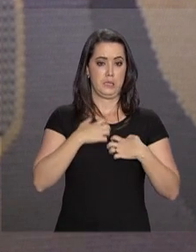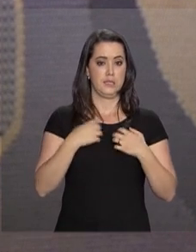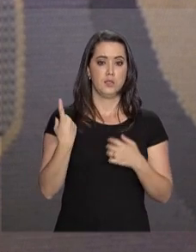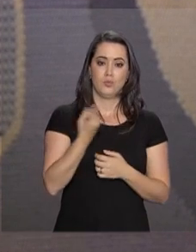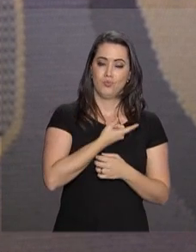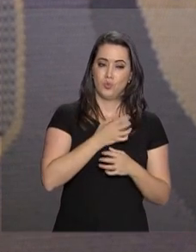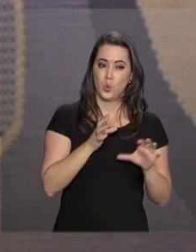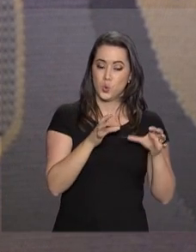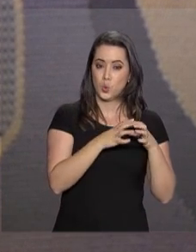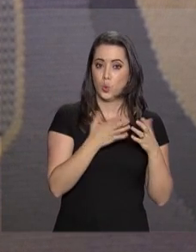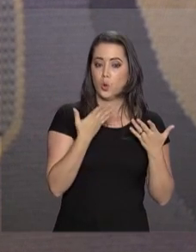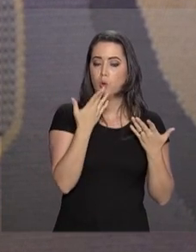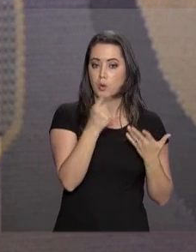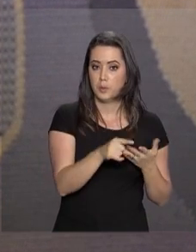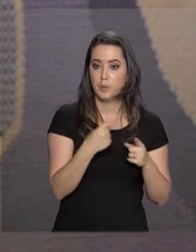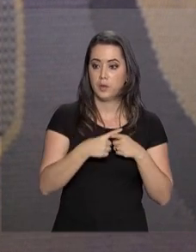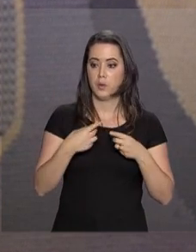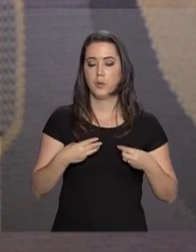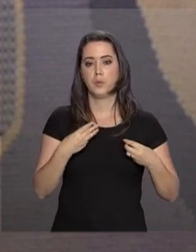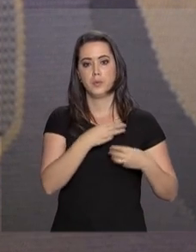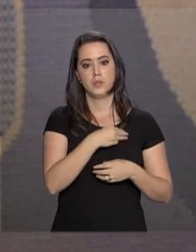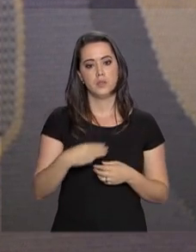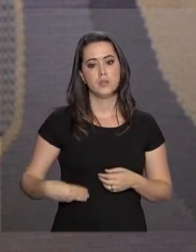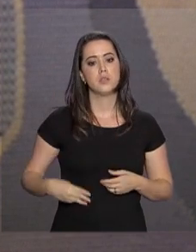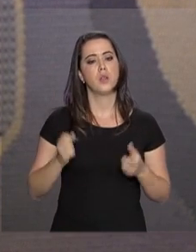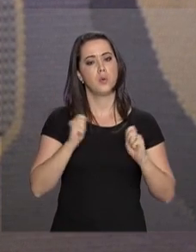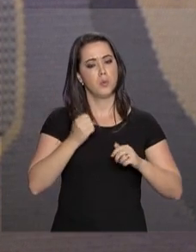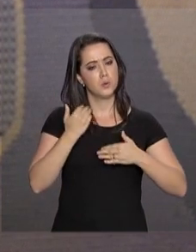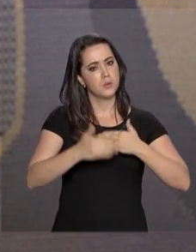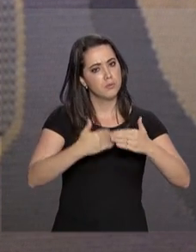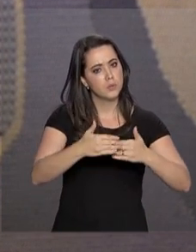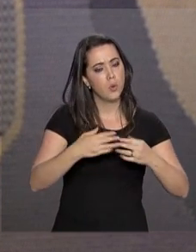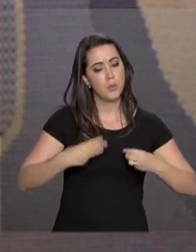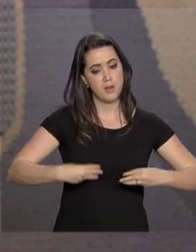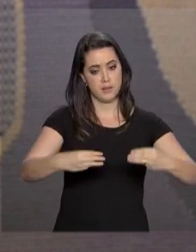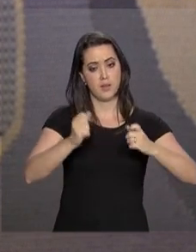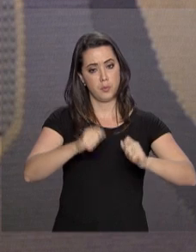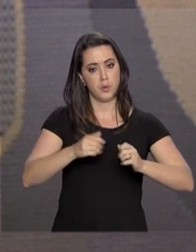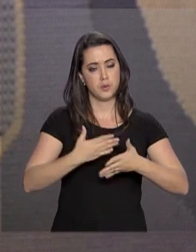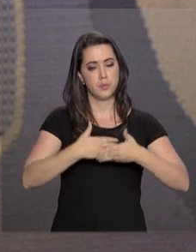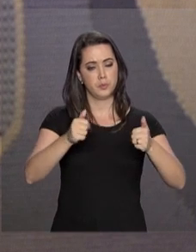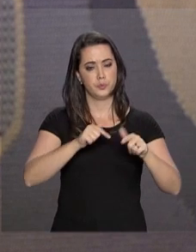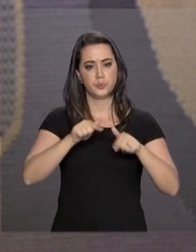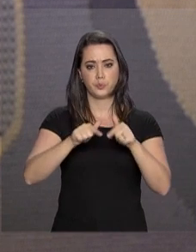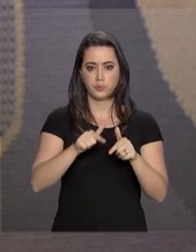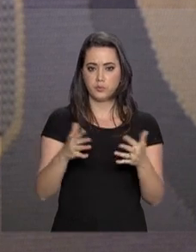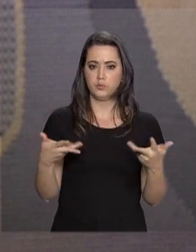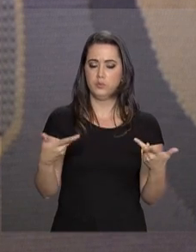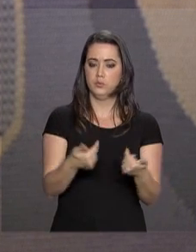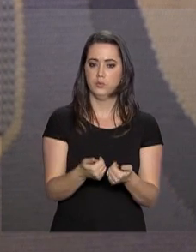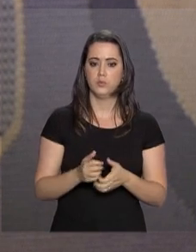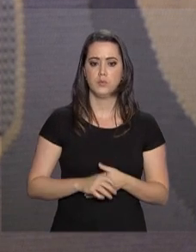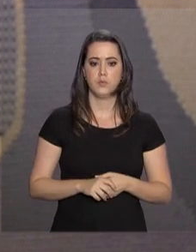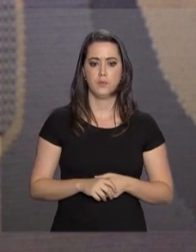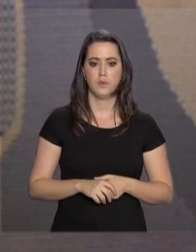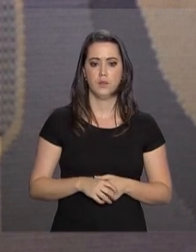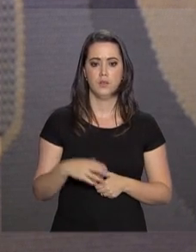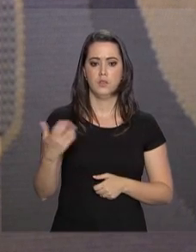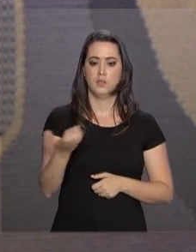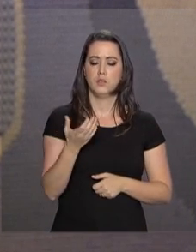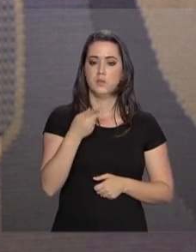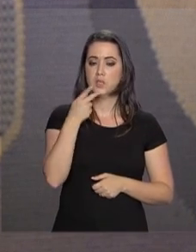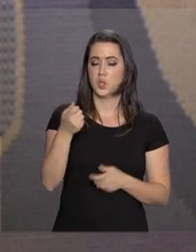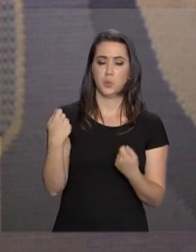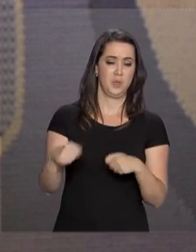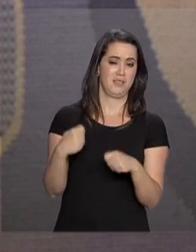para que o Ministério possa melhor se capacitar para a sua tarefa maior. Queria dizer que nós não